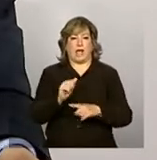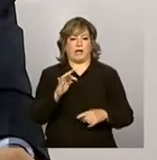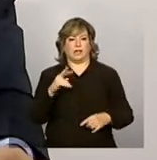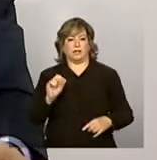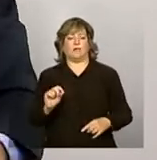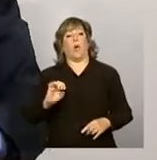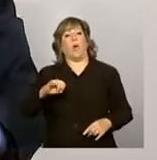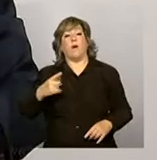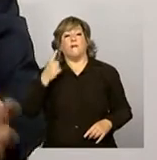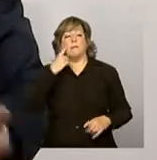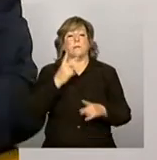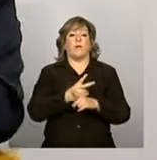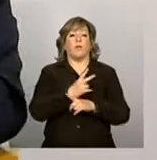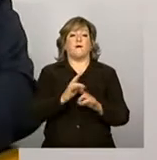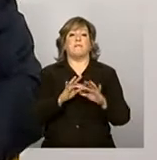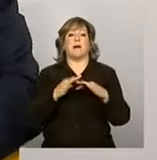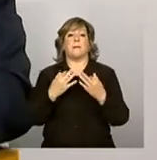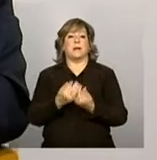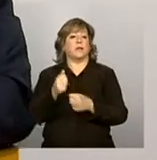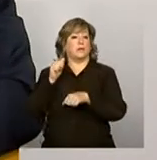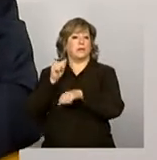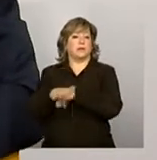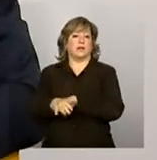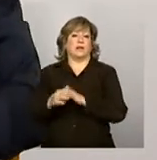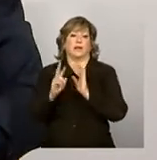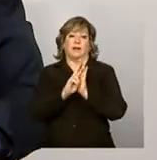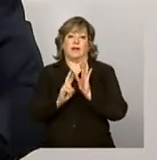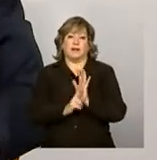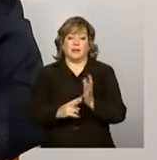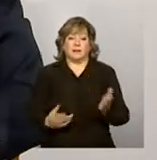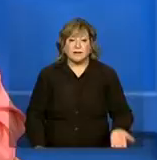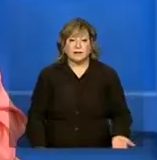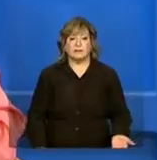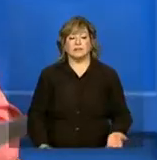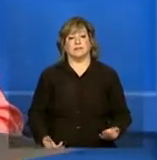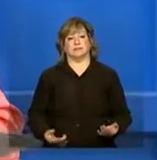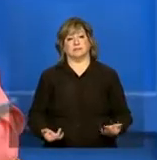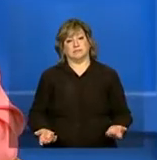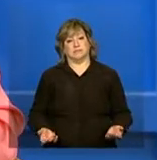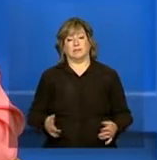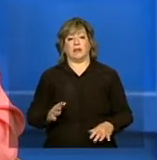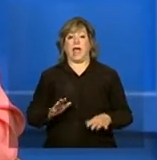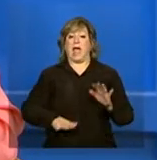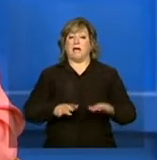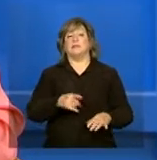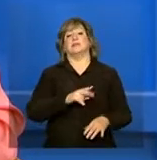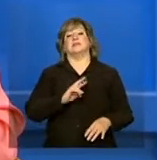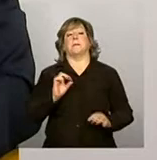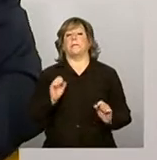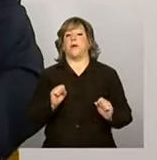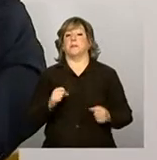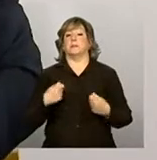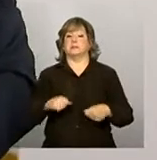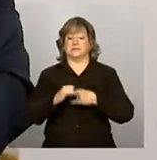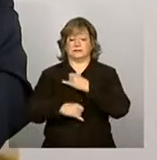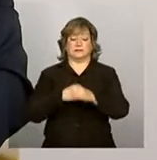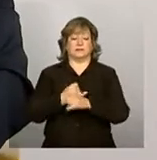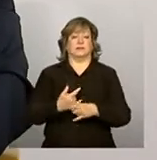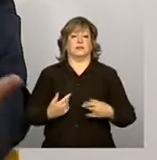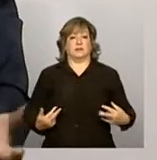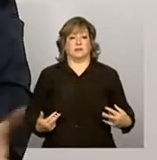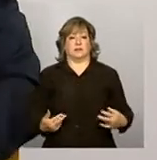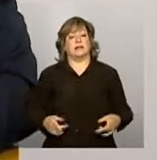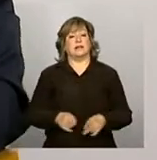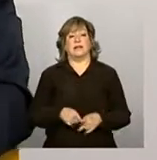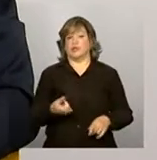condicionalidades. Então, o tipo de gasto vai Um fecheio informático, muitas vezes. Sim, é. Pois é, então, assim, os recursos, eles podem ser